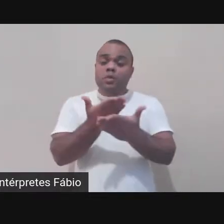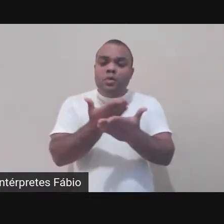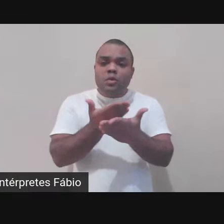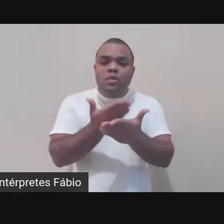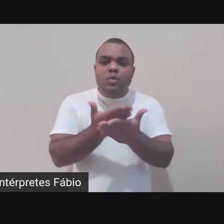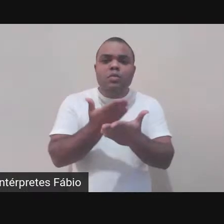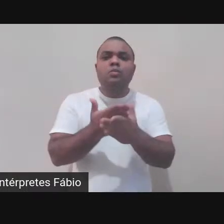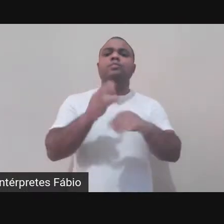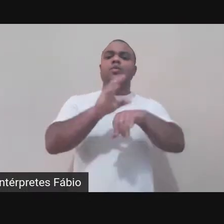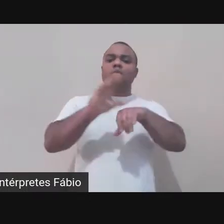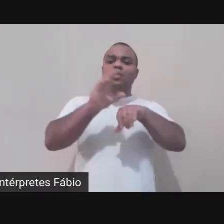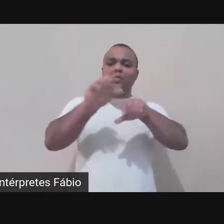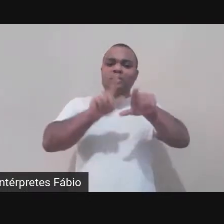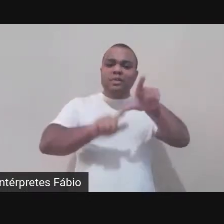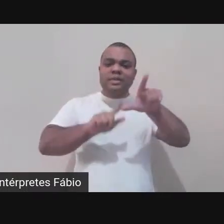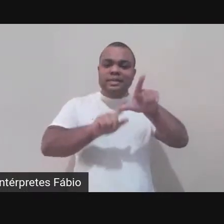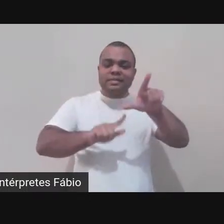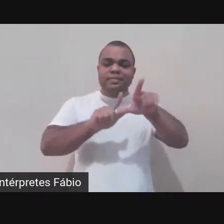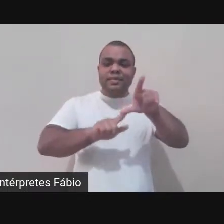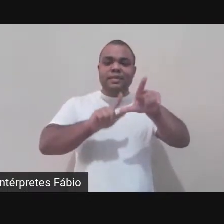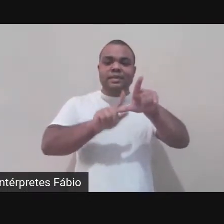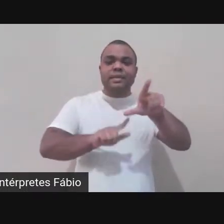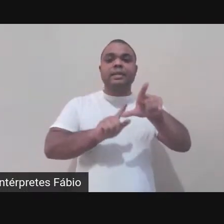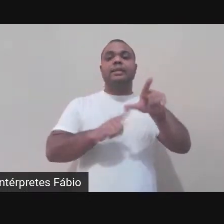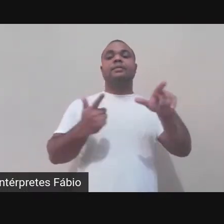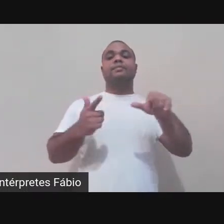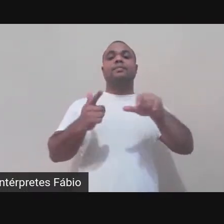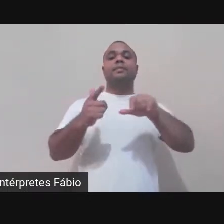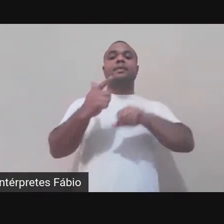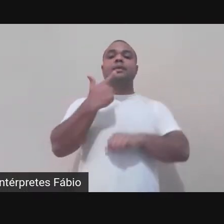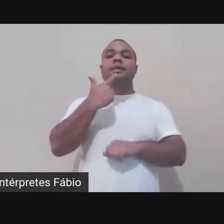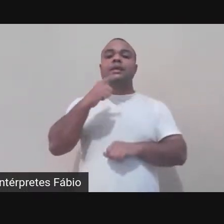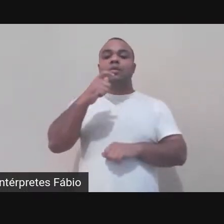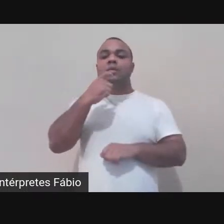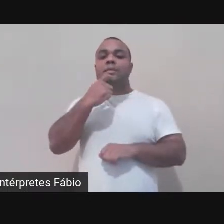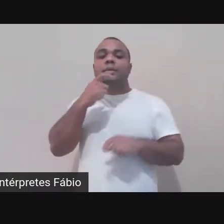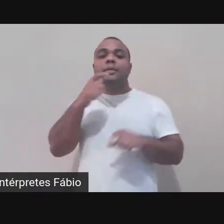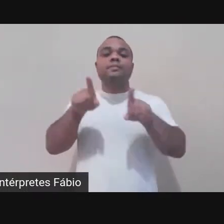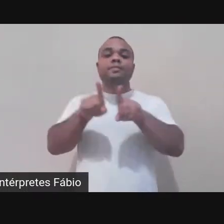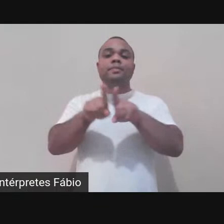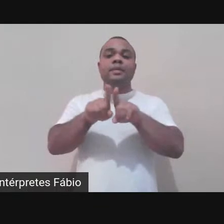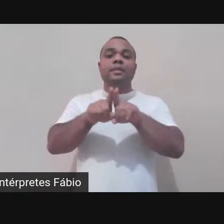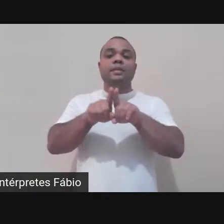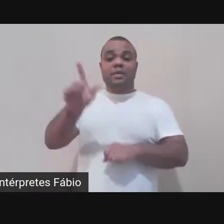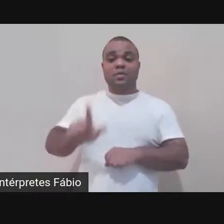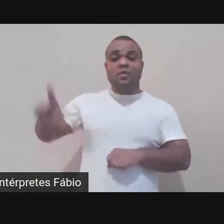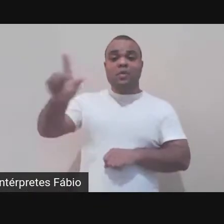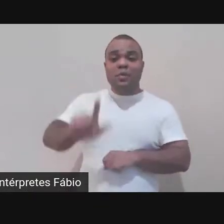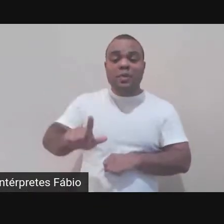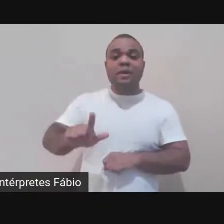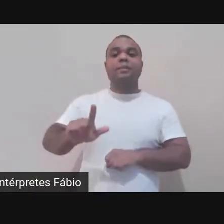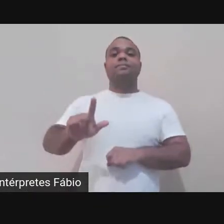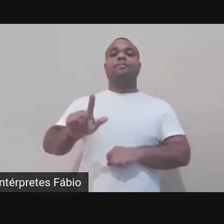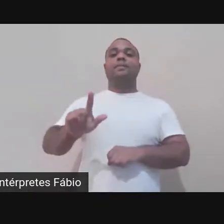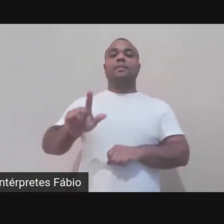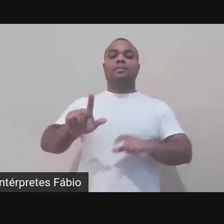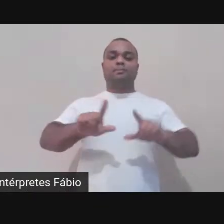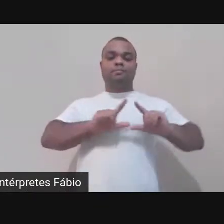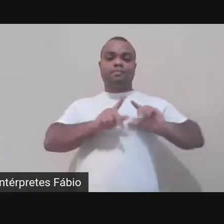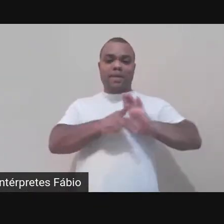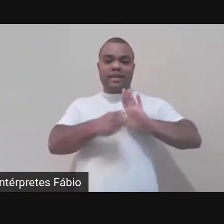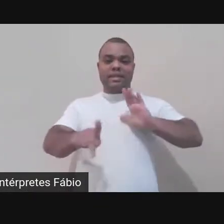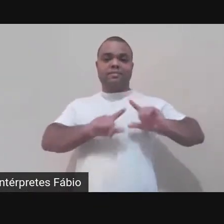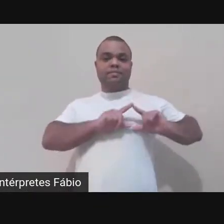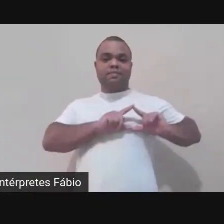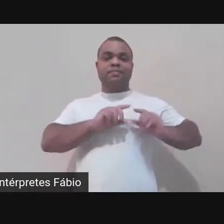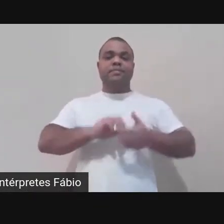Literaturas da Universidade Federal de São João del Rey e sou mediadora do evento junto com meu colega João Vitor. É com muita